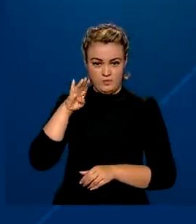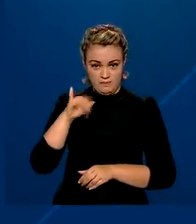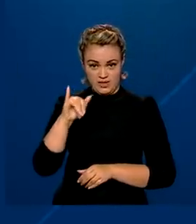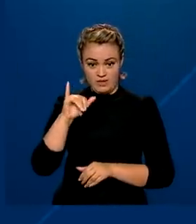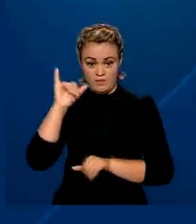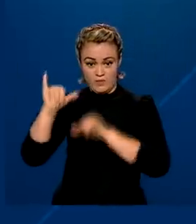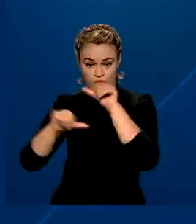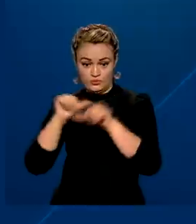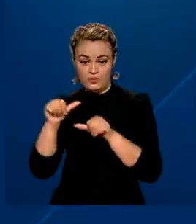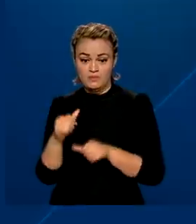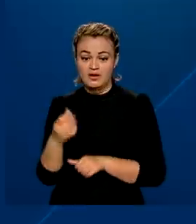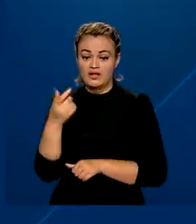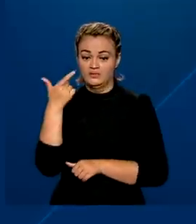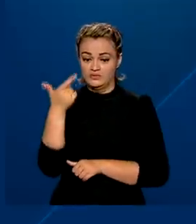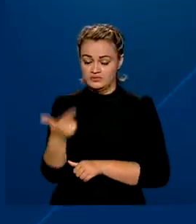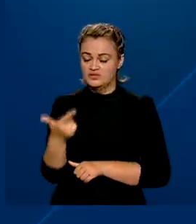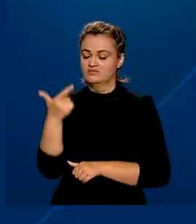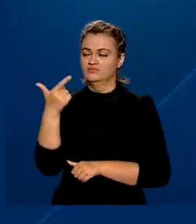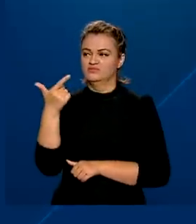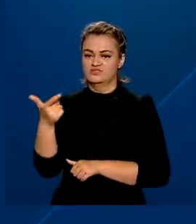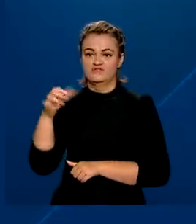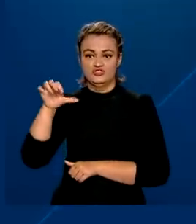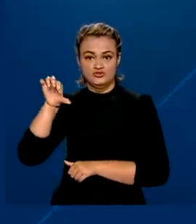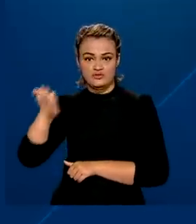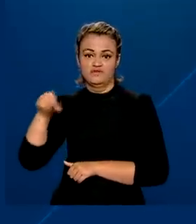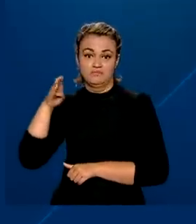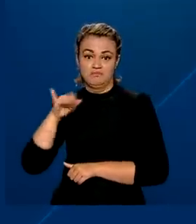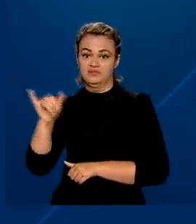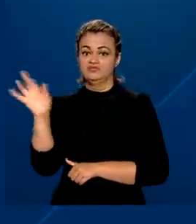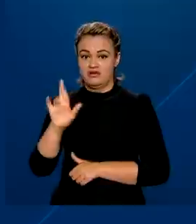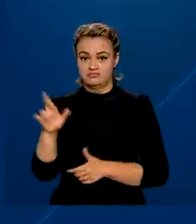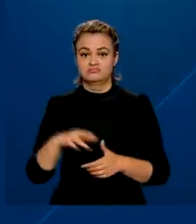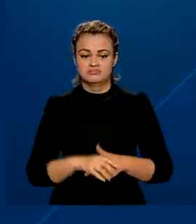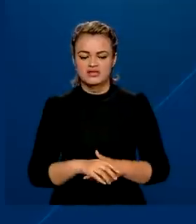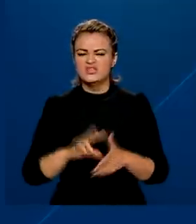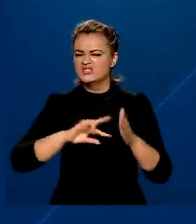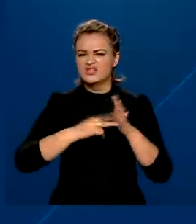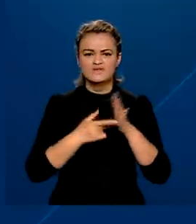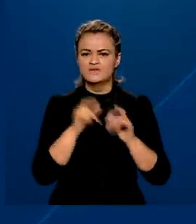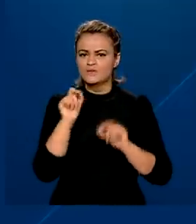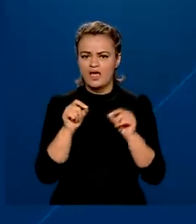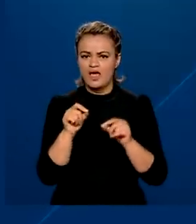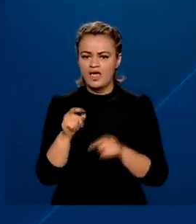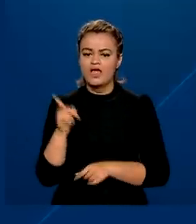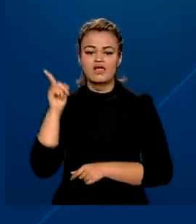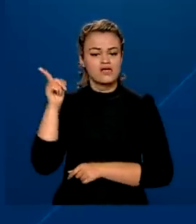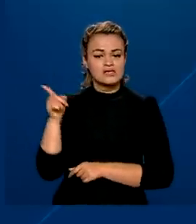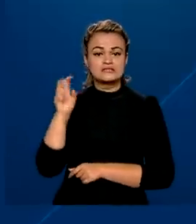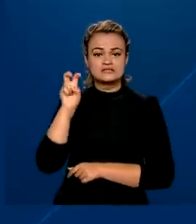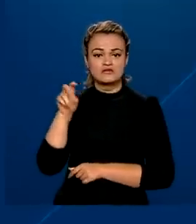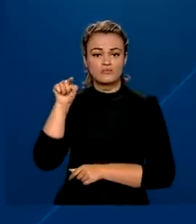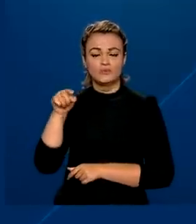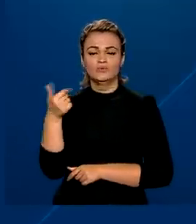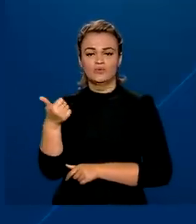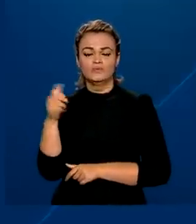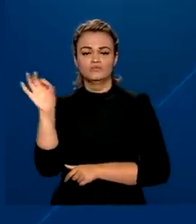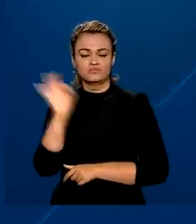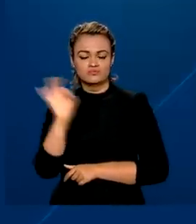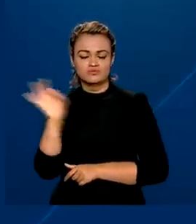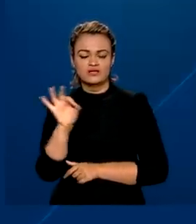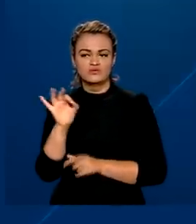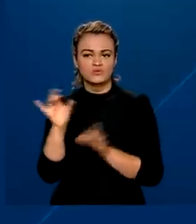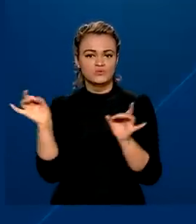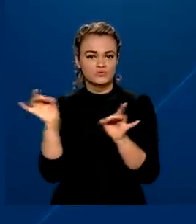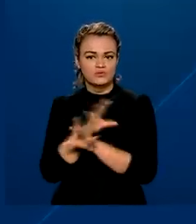para quase R 229 bilhões. Isso representa 5,1% do total do sistema